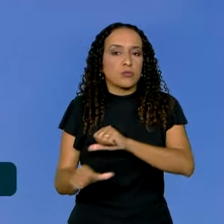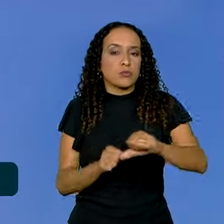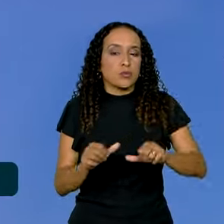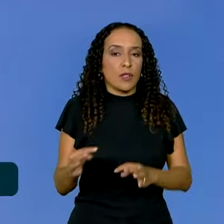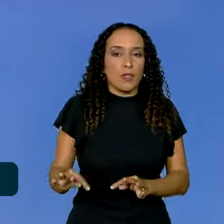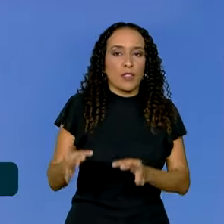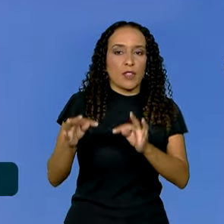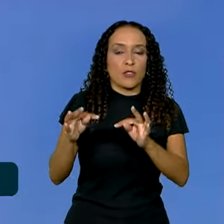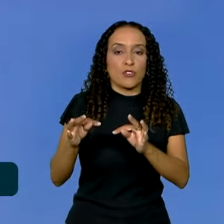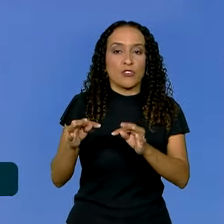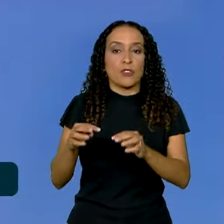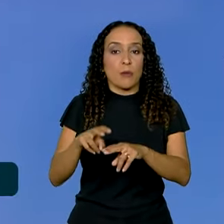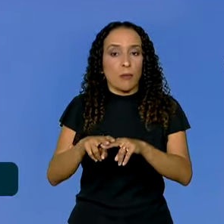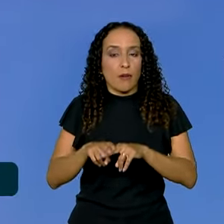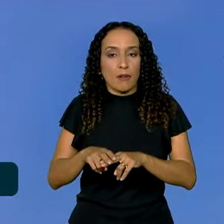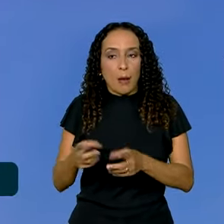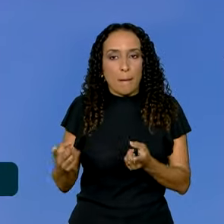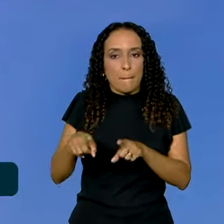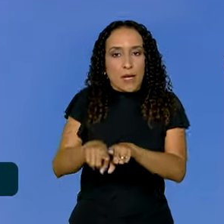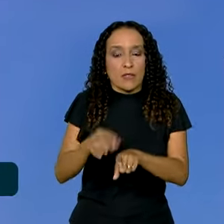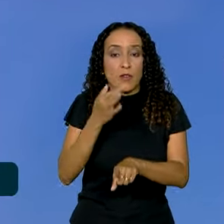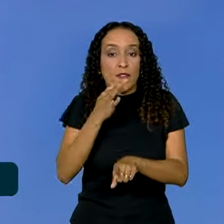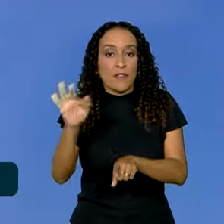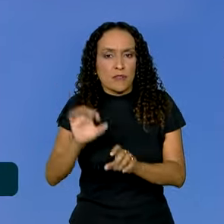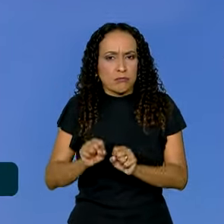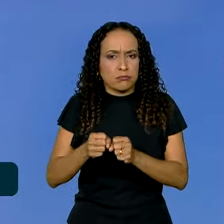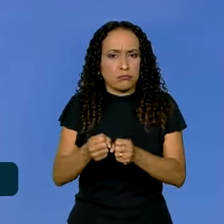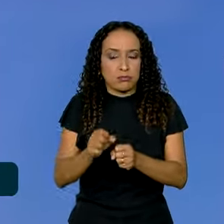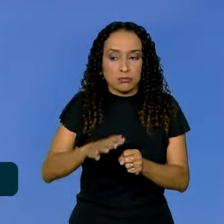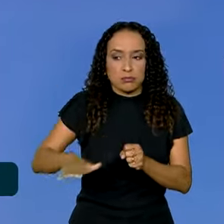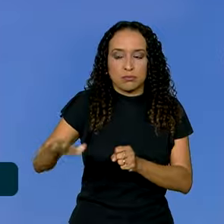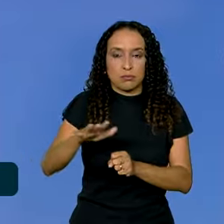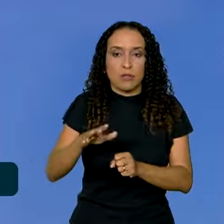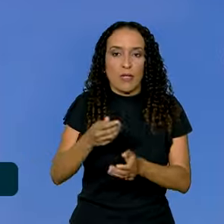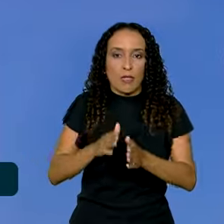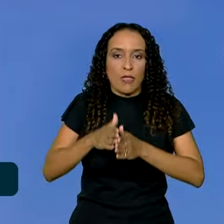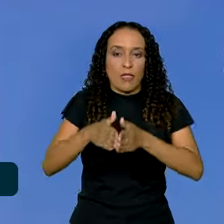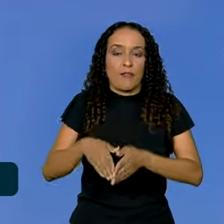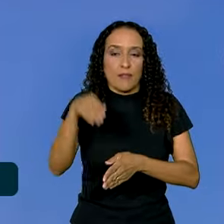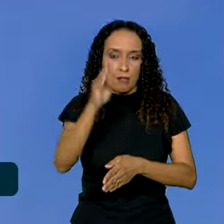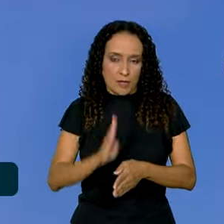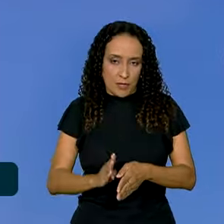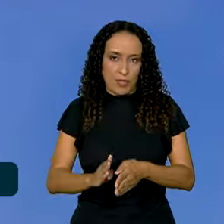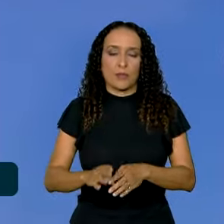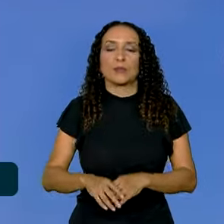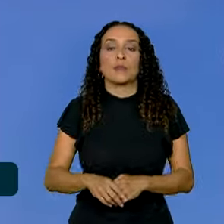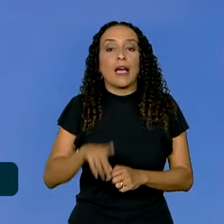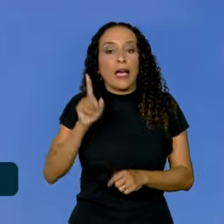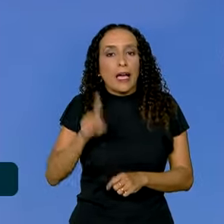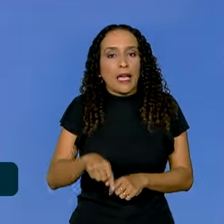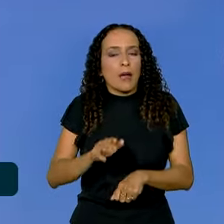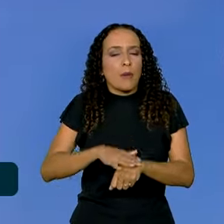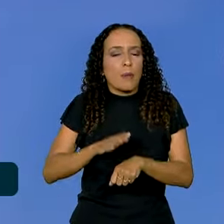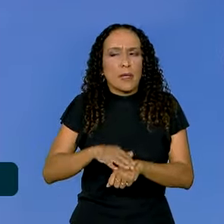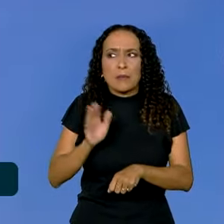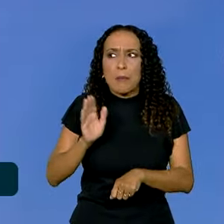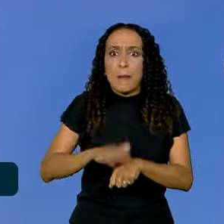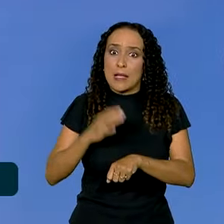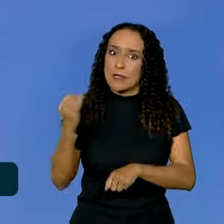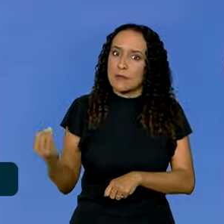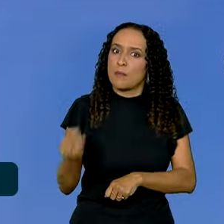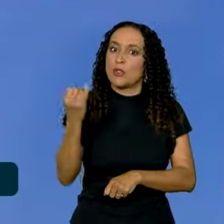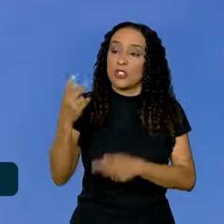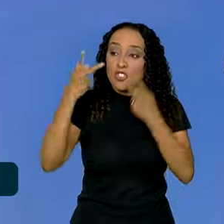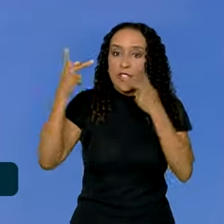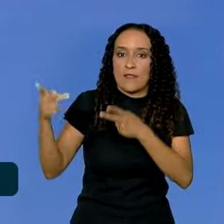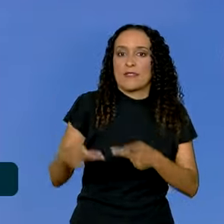tecnologia decorrente da parceria com a França, fortalecendo a indústria naval brasileira. Então, esse será um dos momentos talvez mais importantes